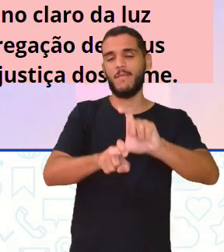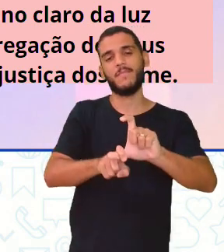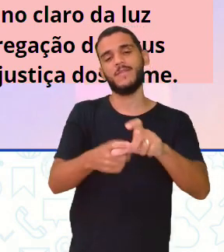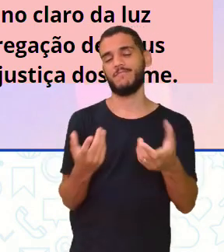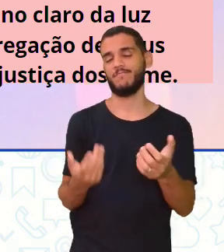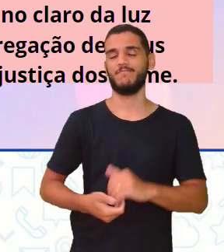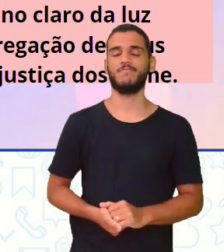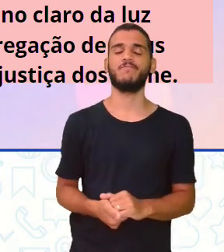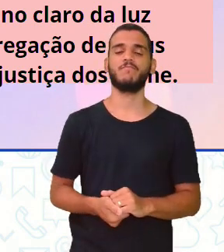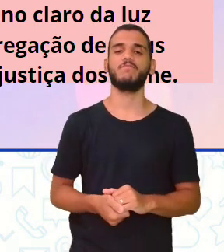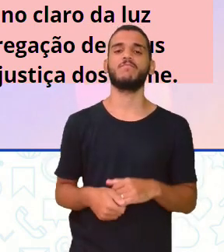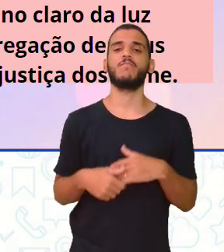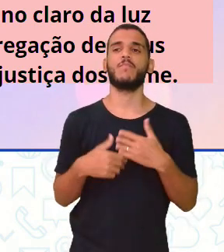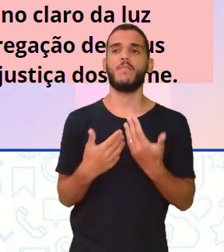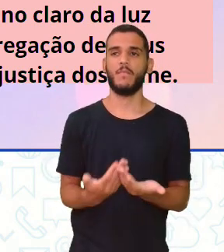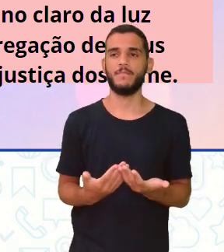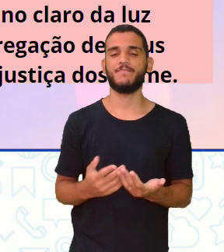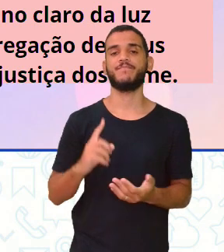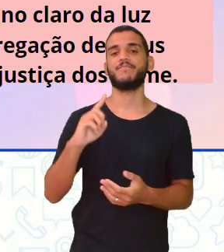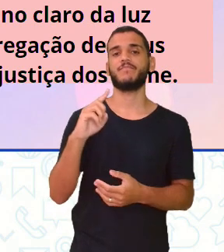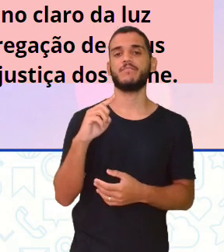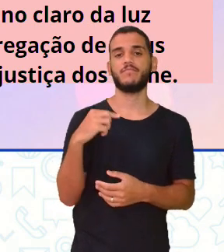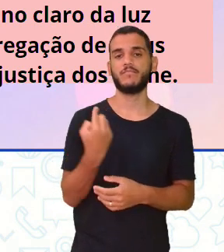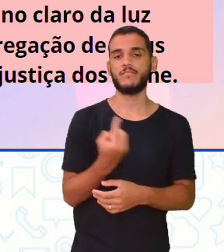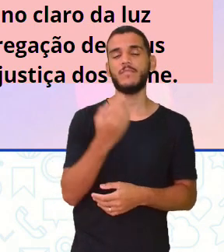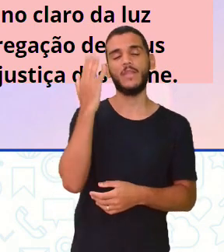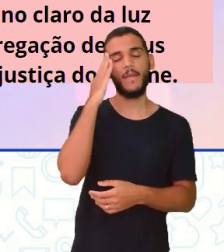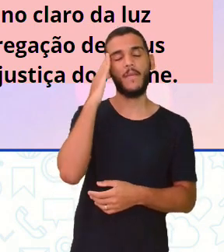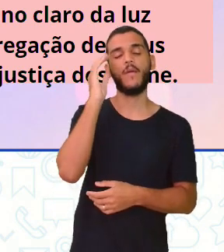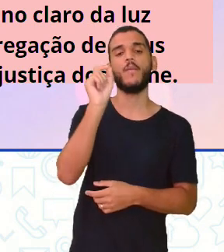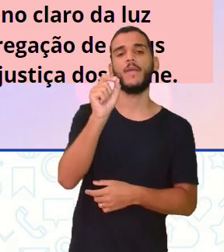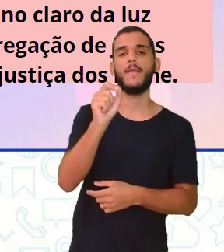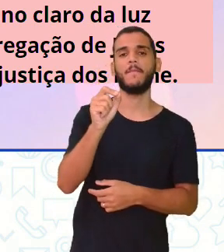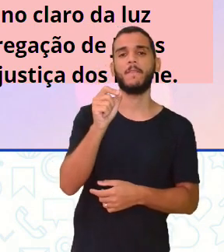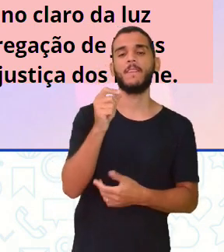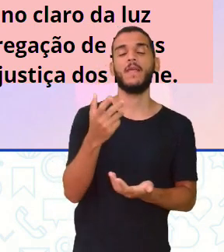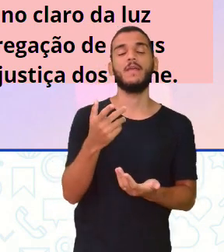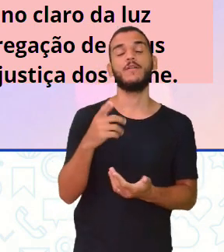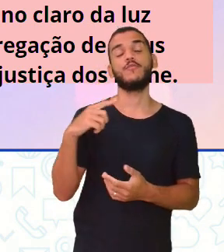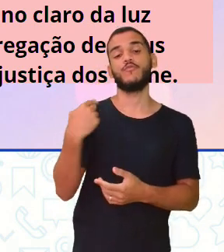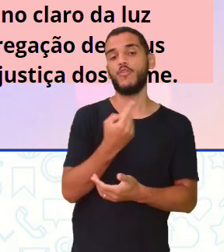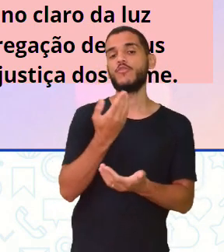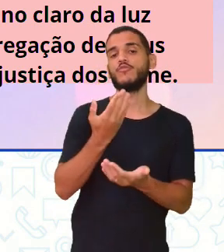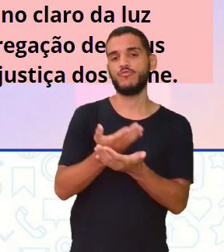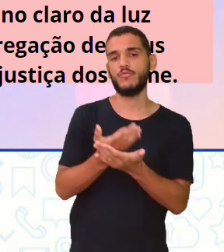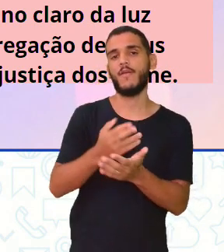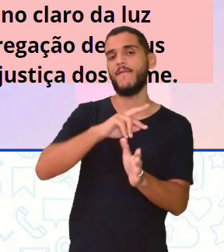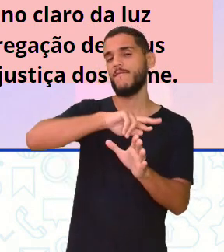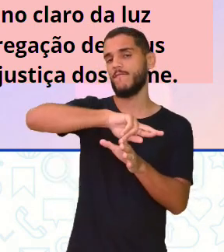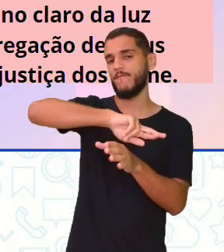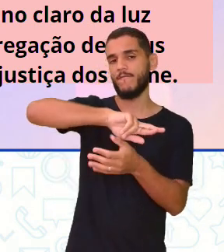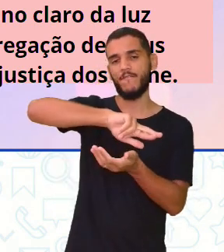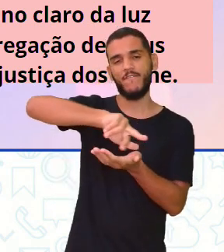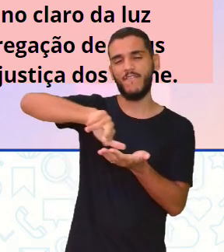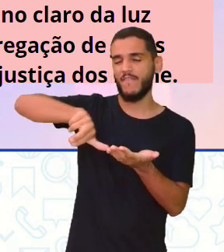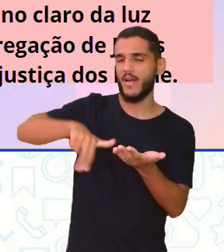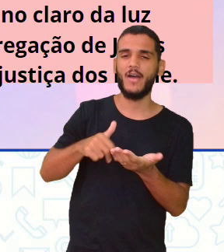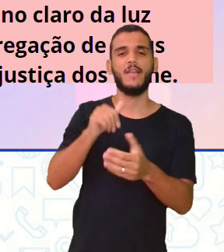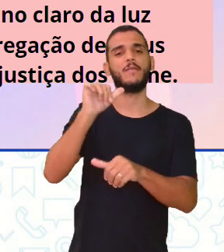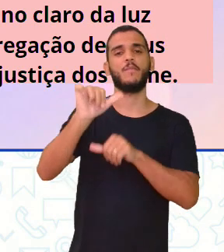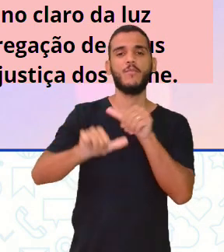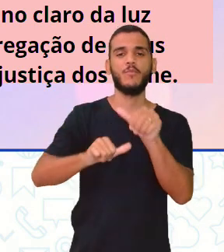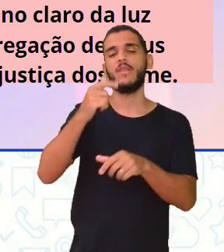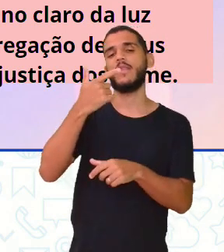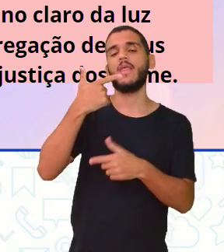pessoa. E o que é que a gente pode ver aqui? Lembram que a gente viu diversas variações linguísticas? A gente viu a variação regional,